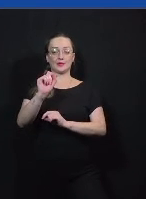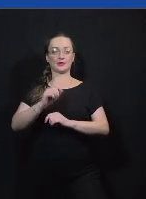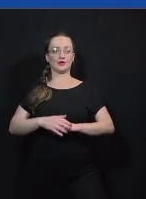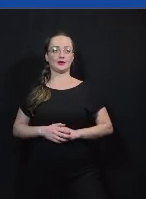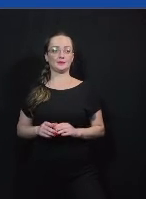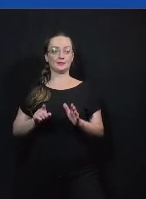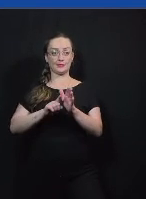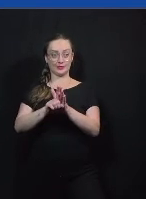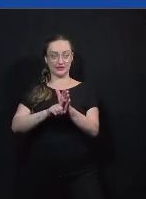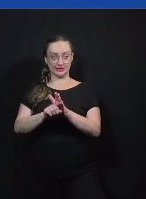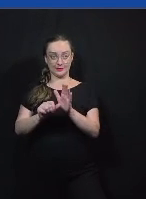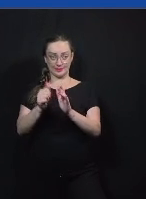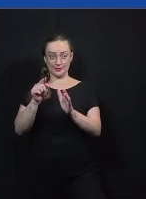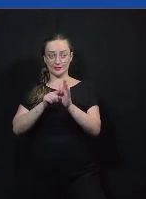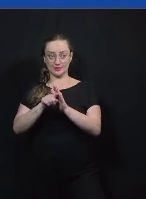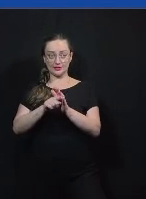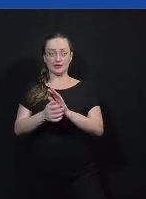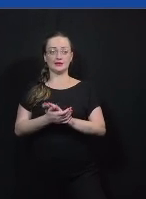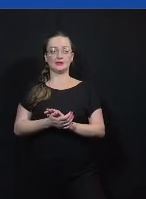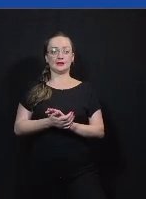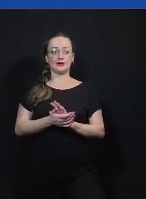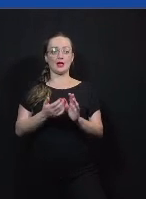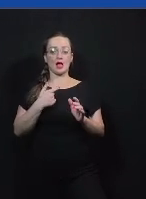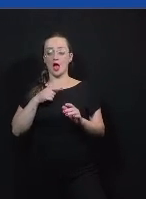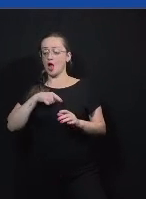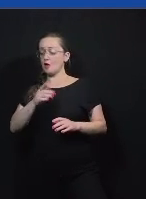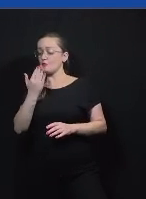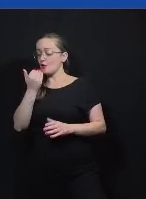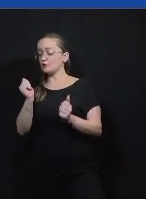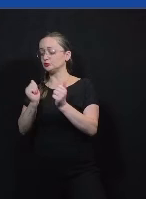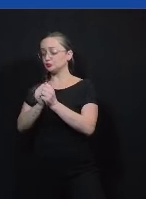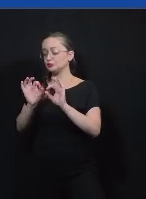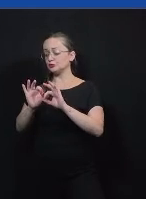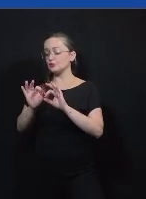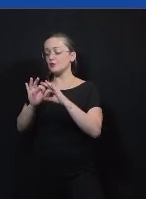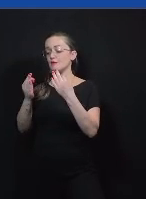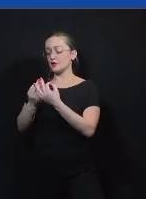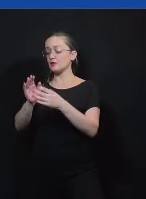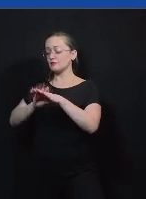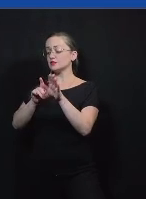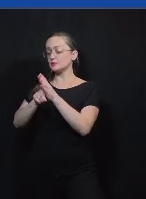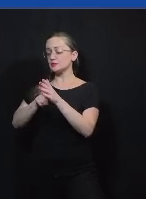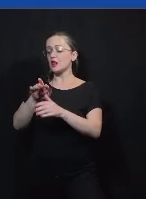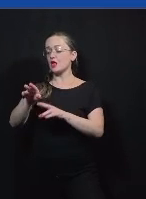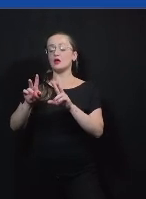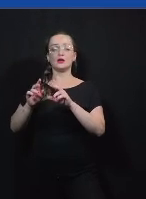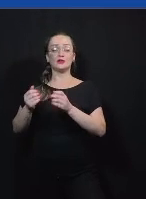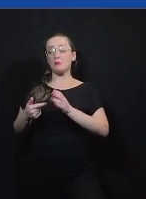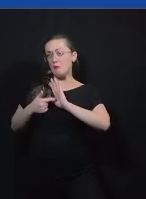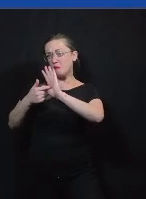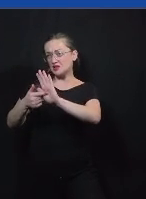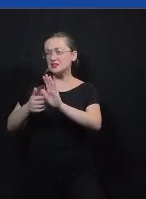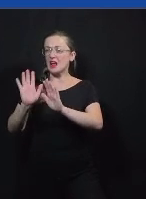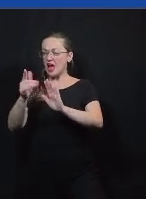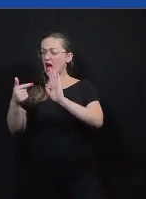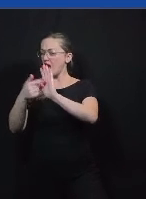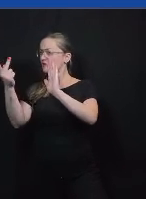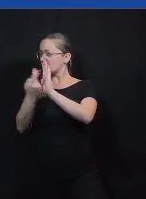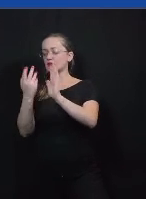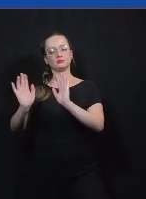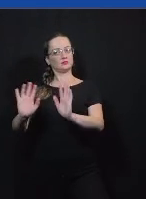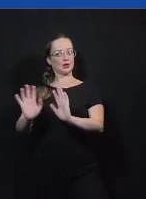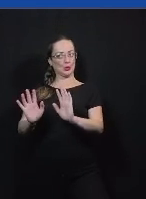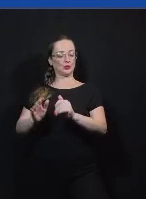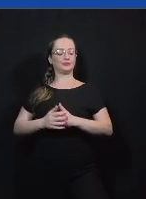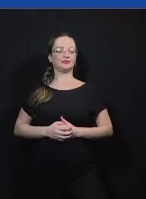pesquisa então não é difícil eu estou indo almoçar com a minha família então vou fazer uma pesquisa para ir lá esfregar na cara deles de que eles estão errados não é isso